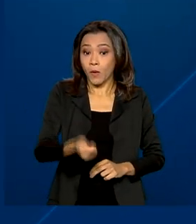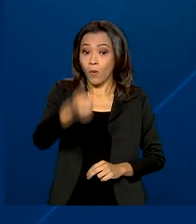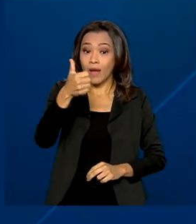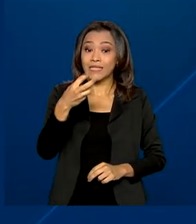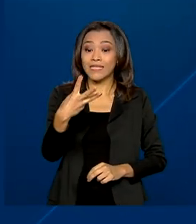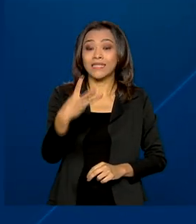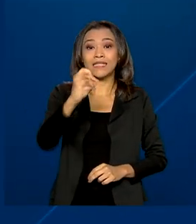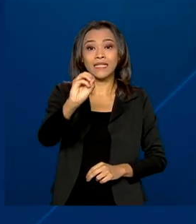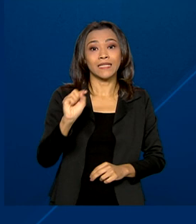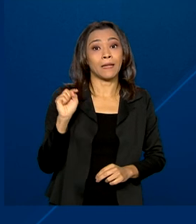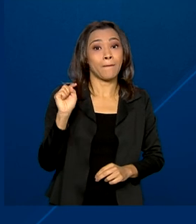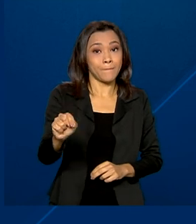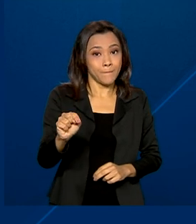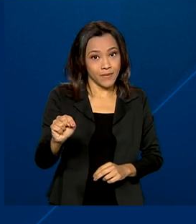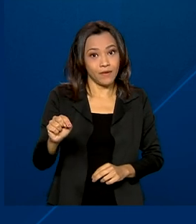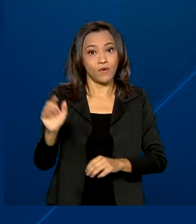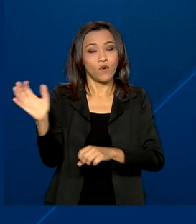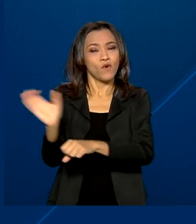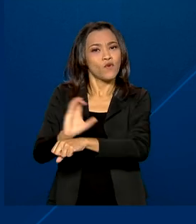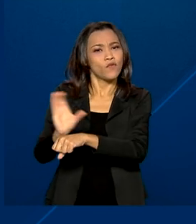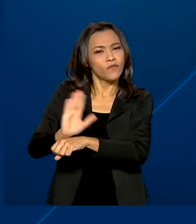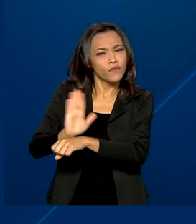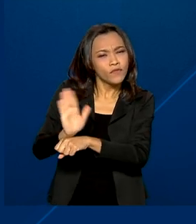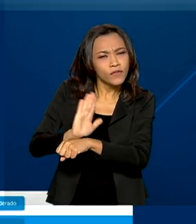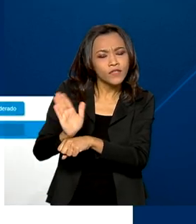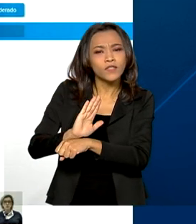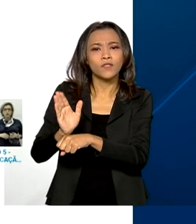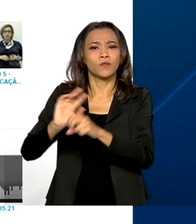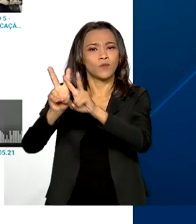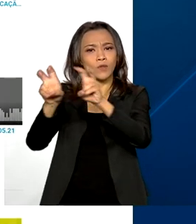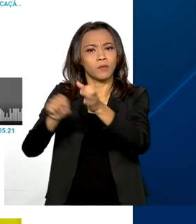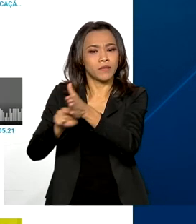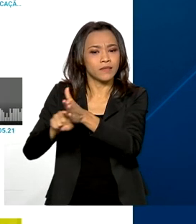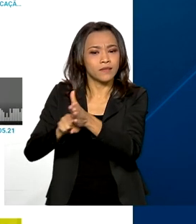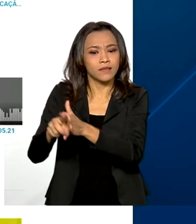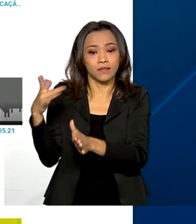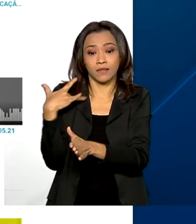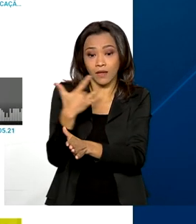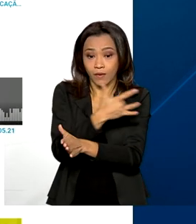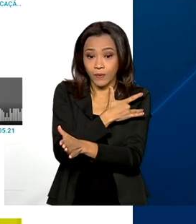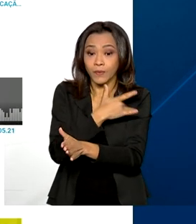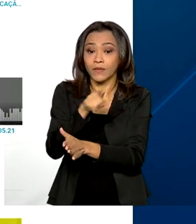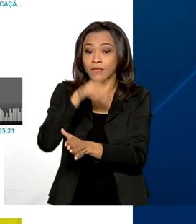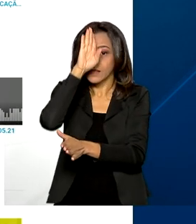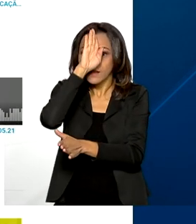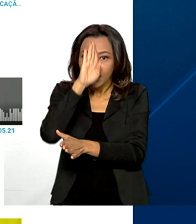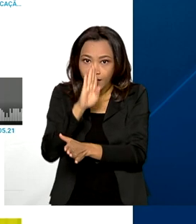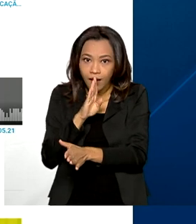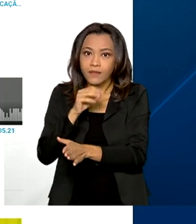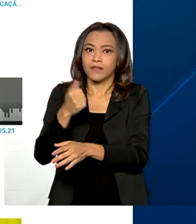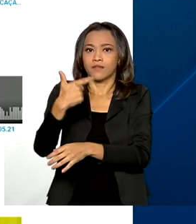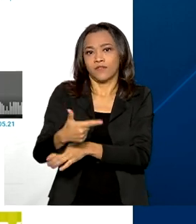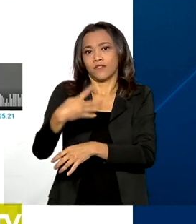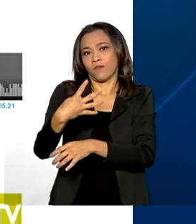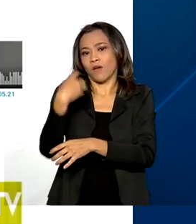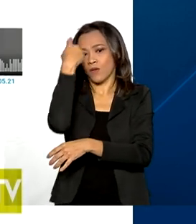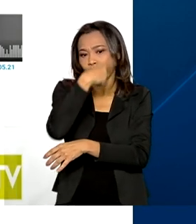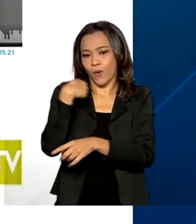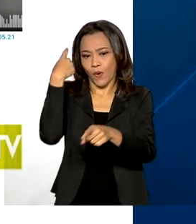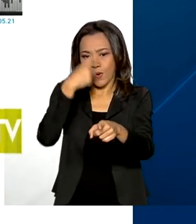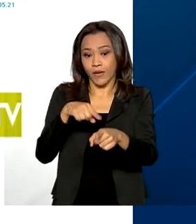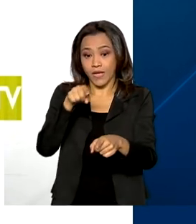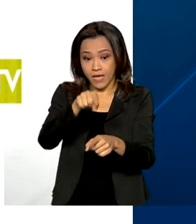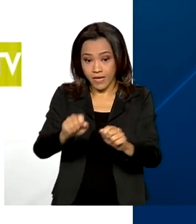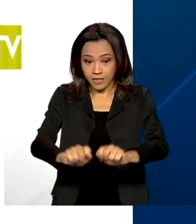vídeos relacionados à pesquisa, ensino, saúde e cultura, com acesso gratuito, 24 horas por dia. O